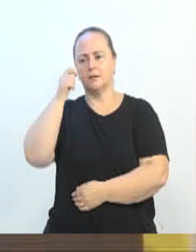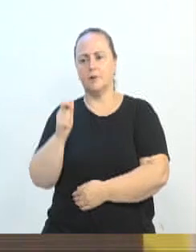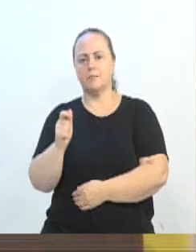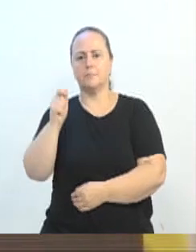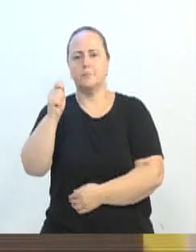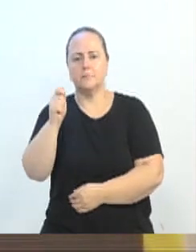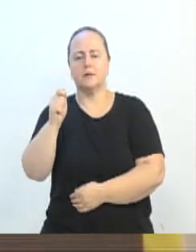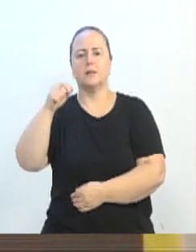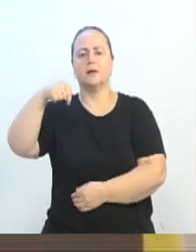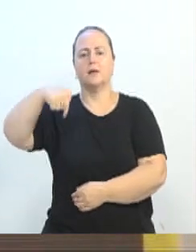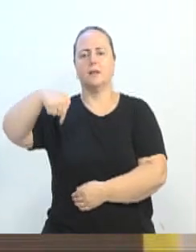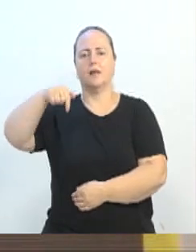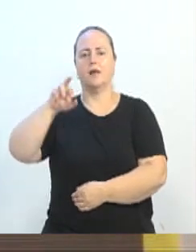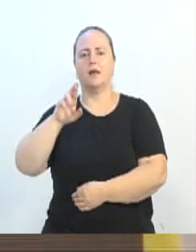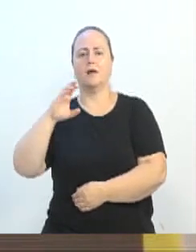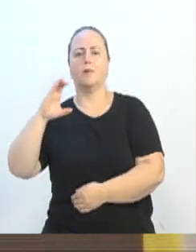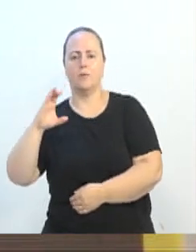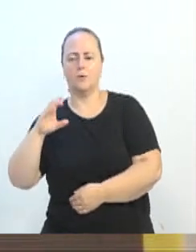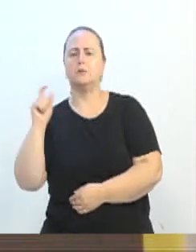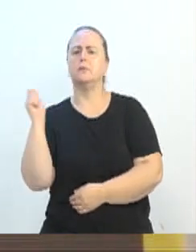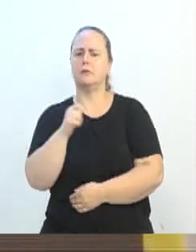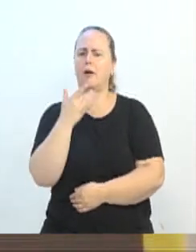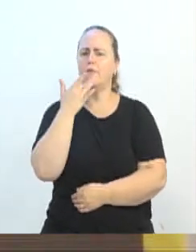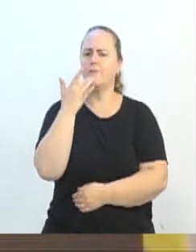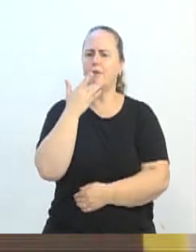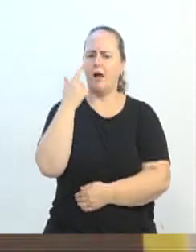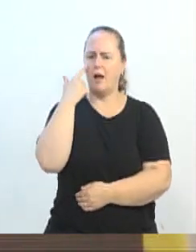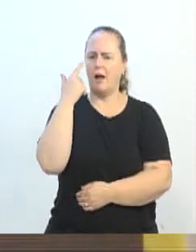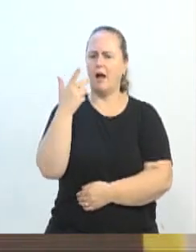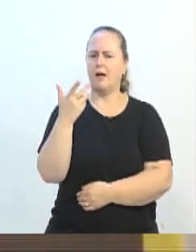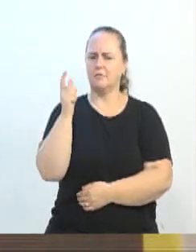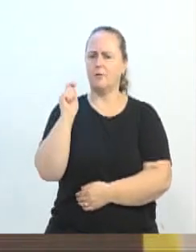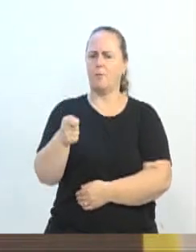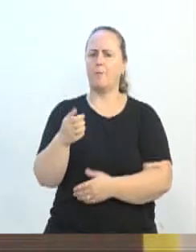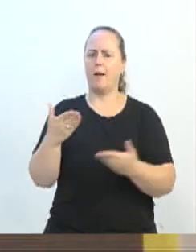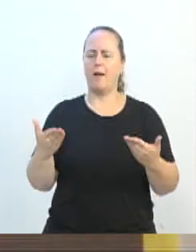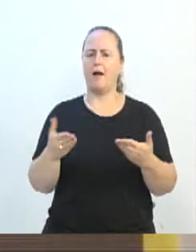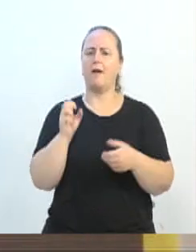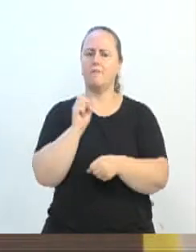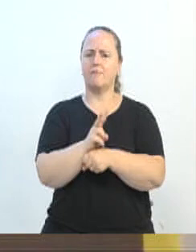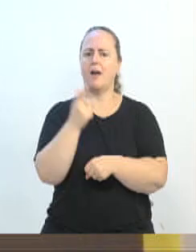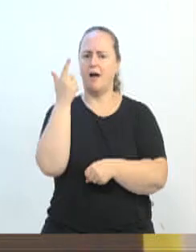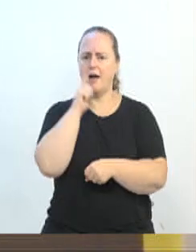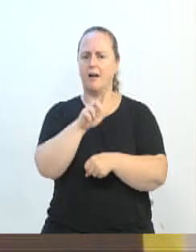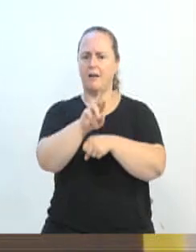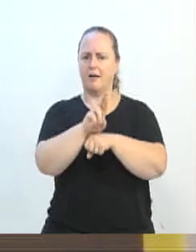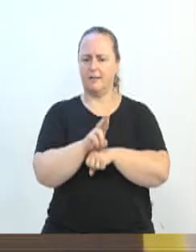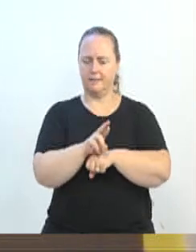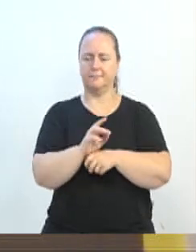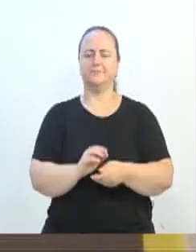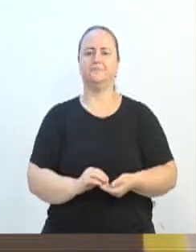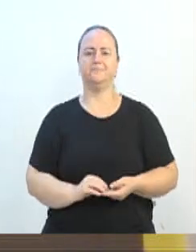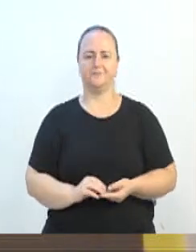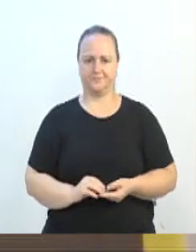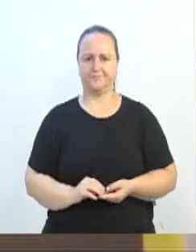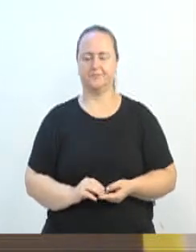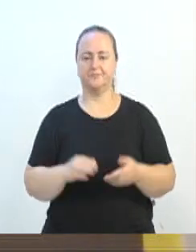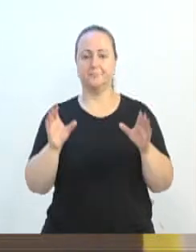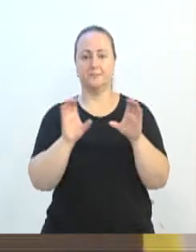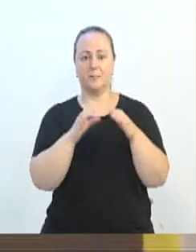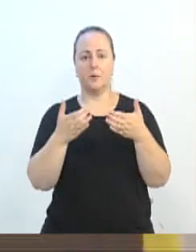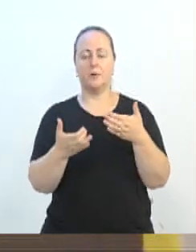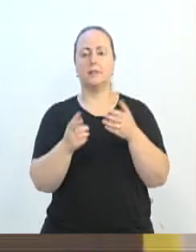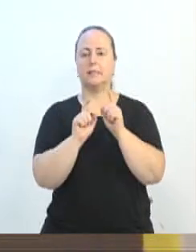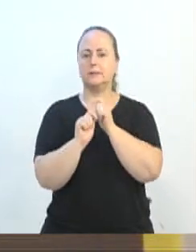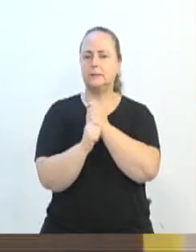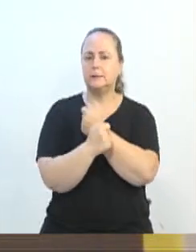população tenha rápido acesso, visando ampliar o acesso à comunidade, que terá que se adaptar com o novo sistema.